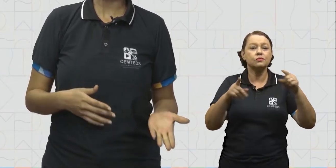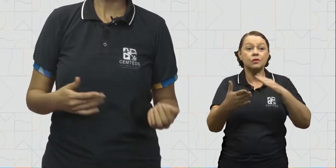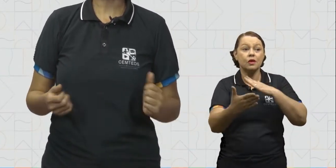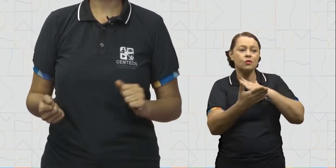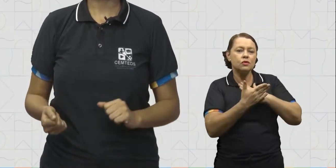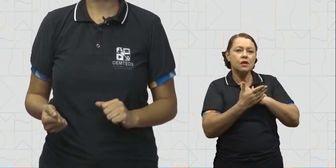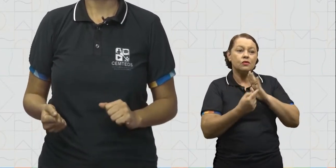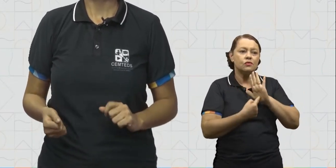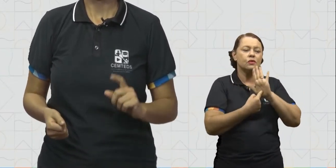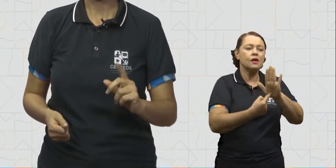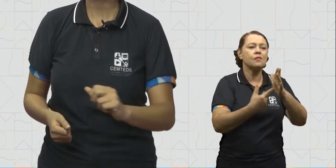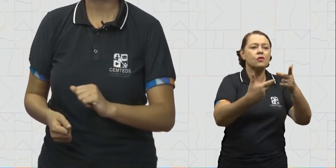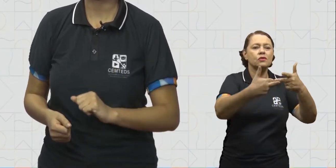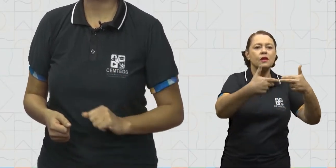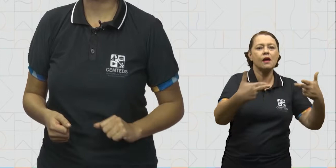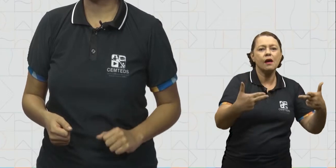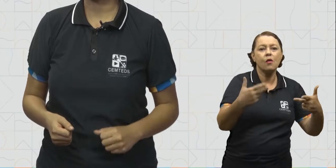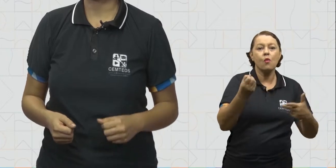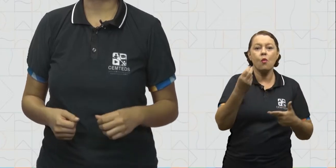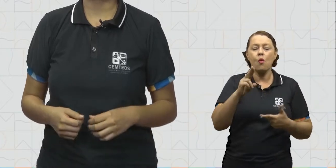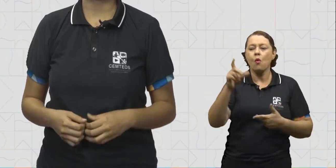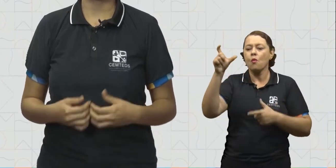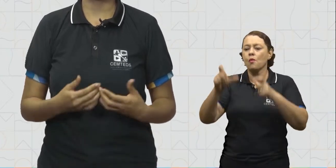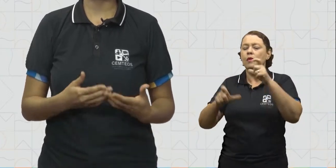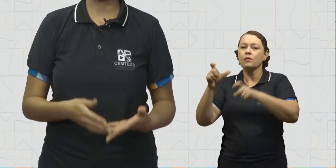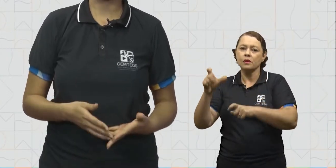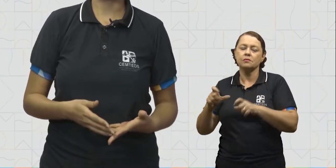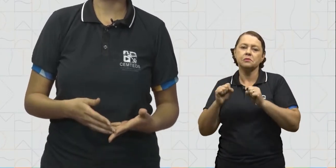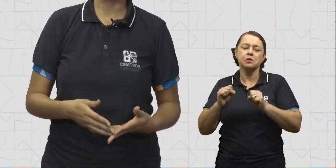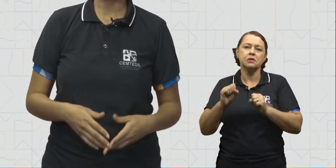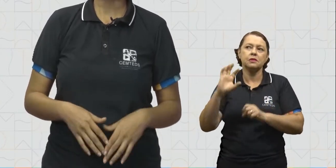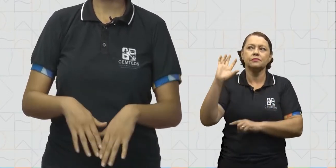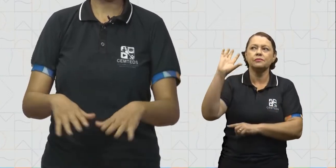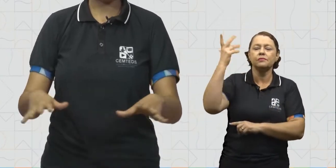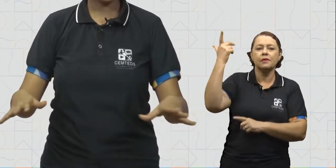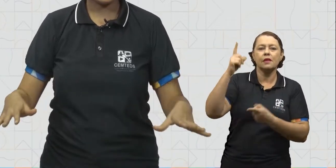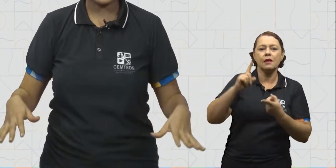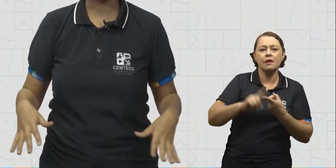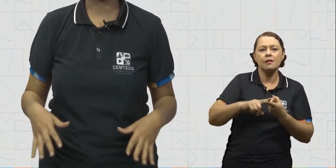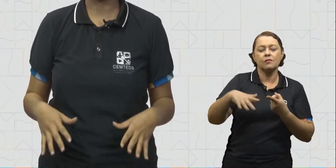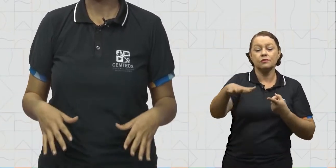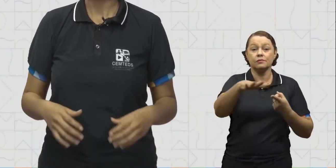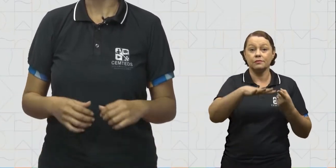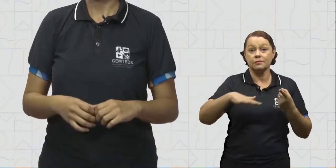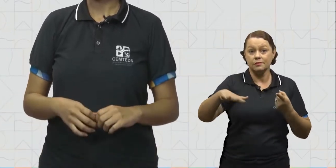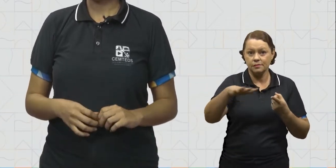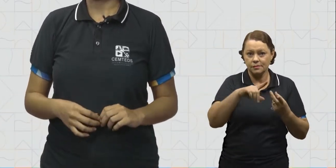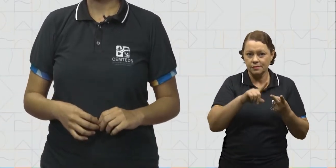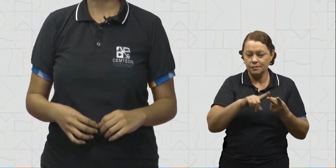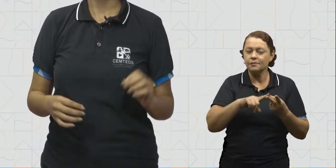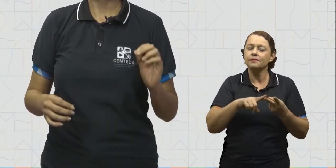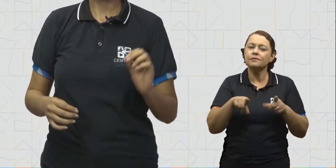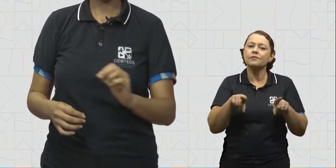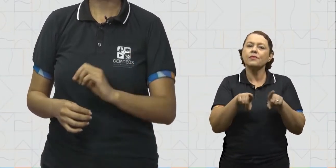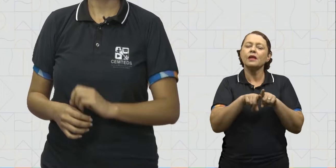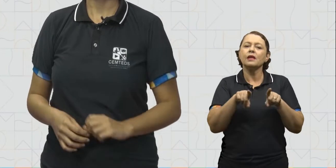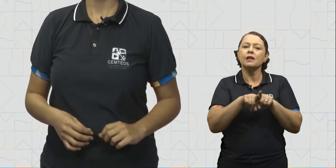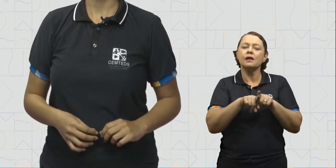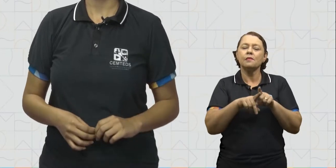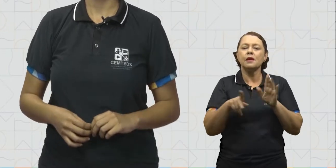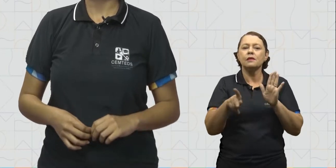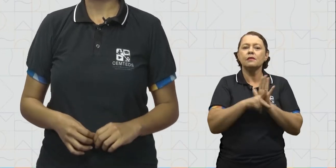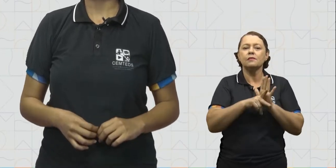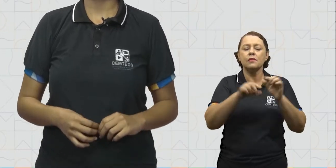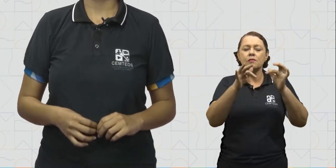algo ou de alguém. Essa posição pode ser sobre tempo, sobre um espaço e até mesmo na própria